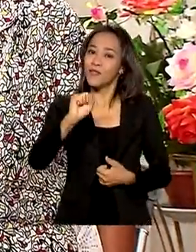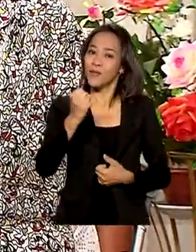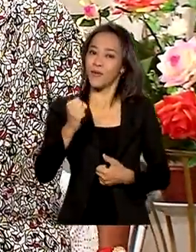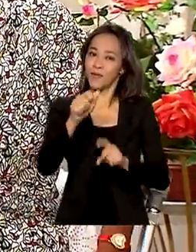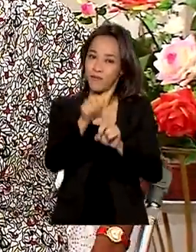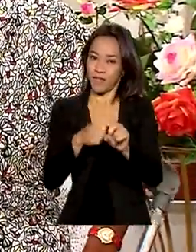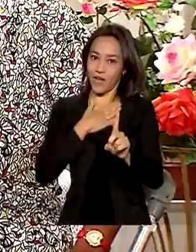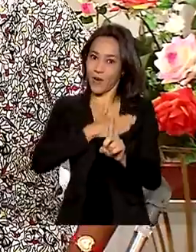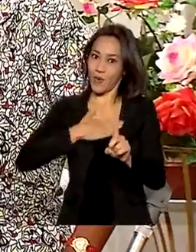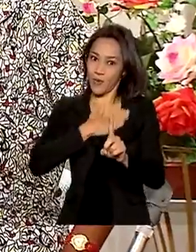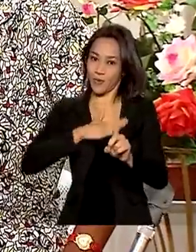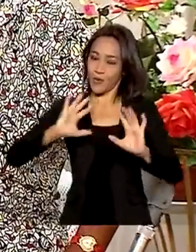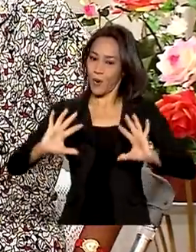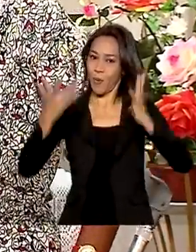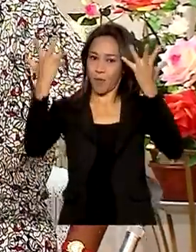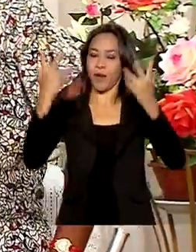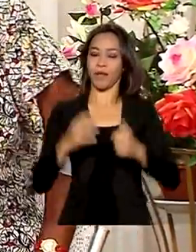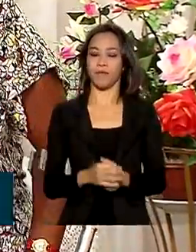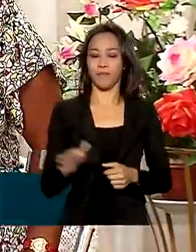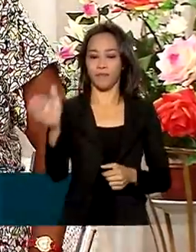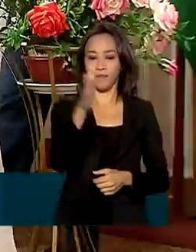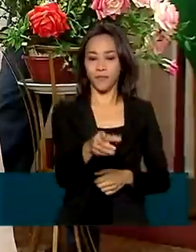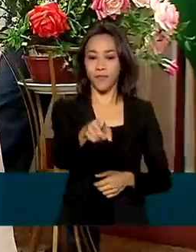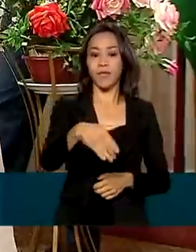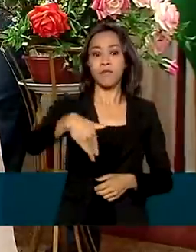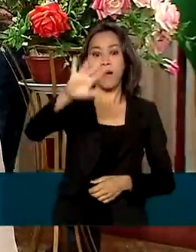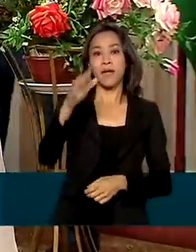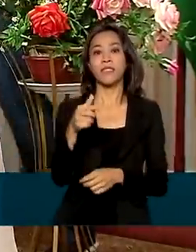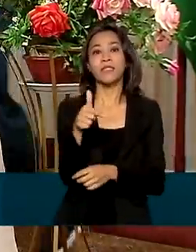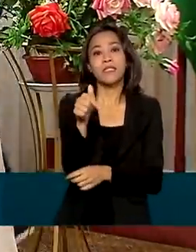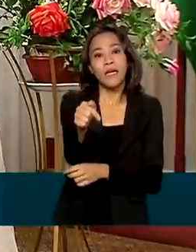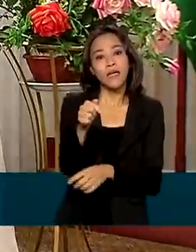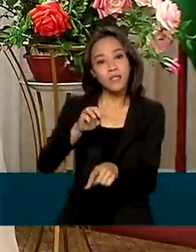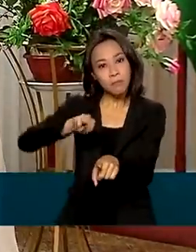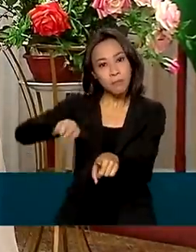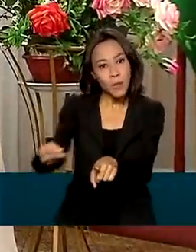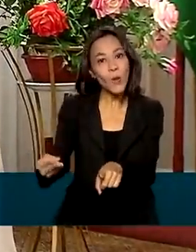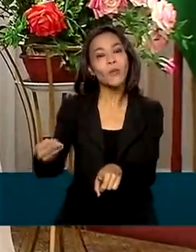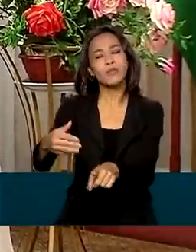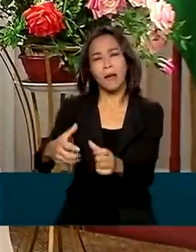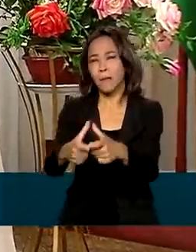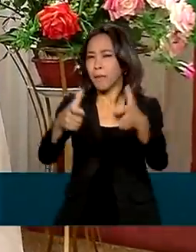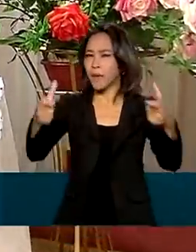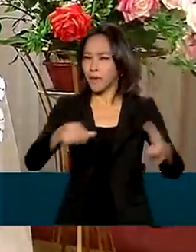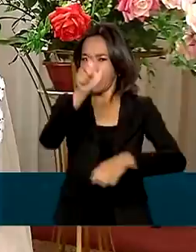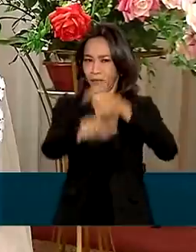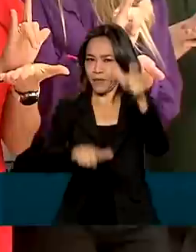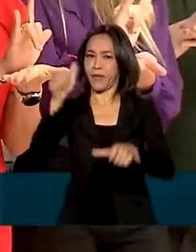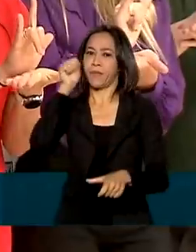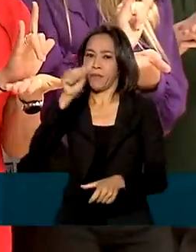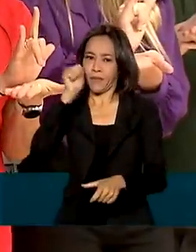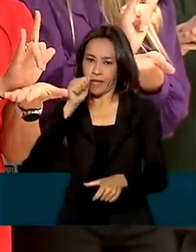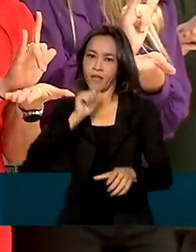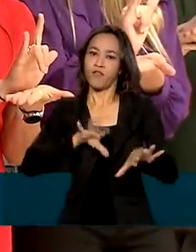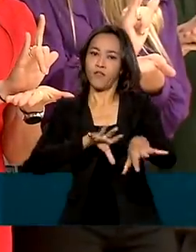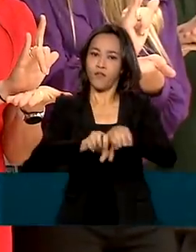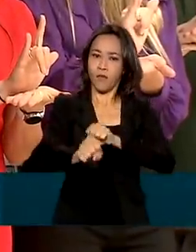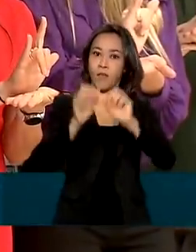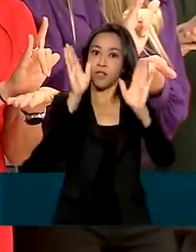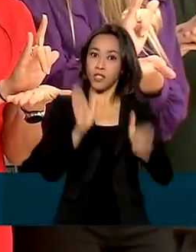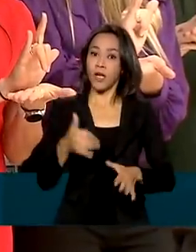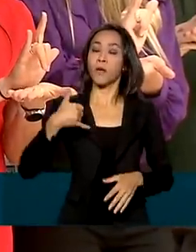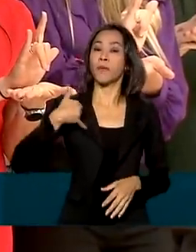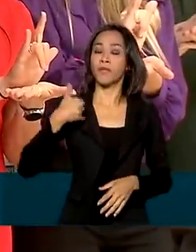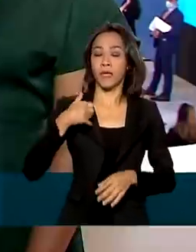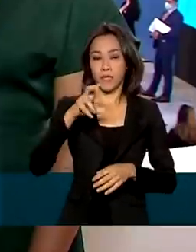São mais de 7 milhões em todo o país, na maioria mulheres, com ensino superior completo e 50 anos